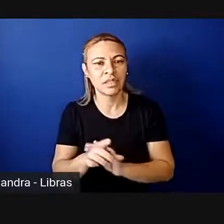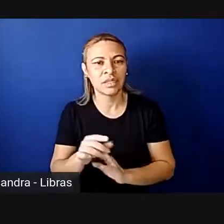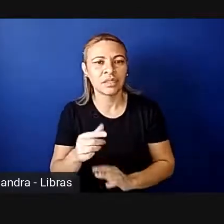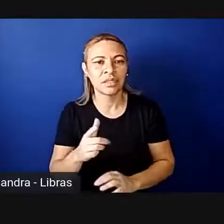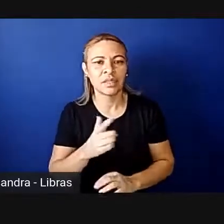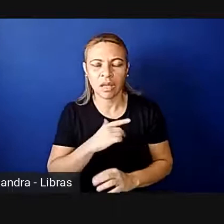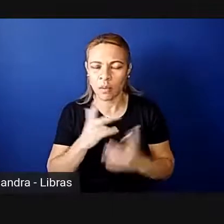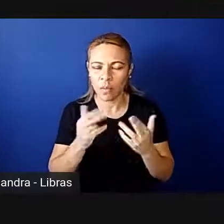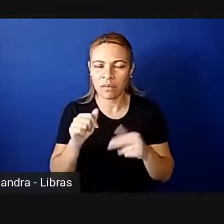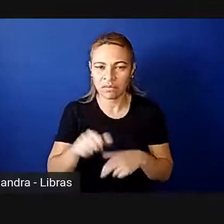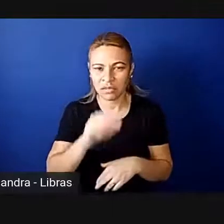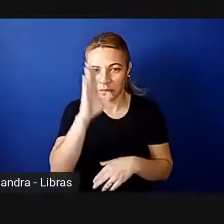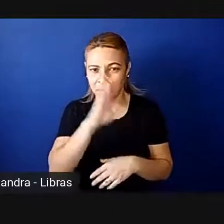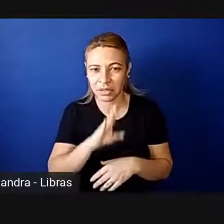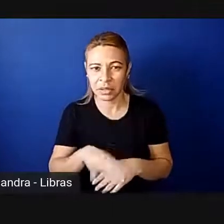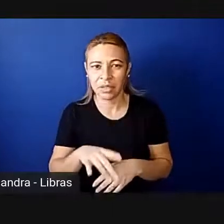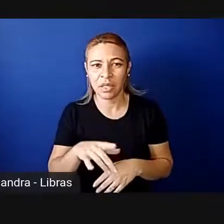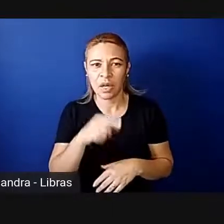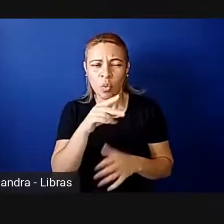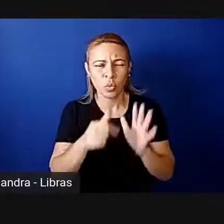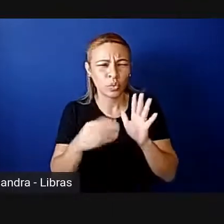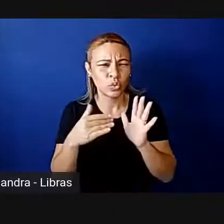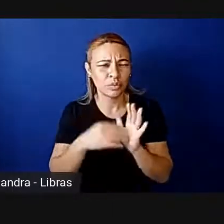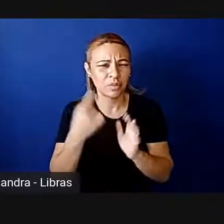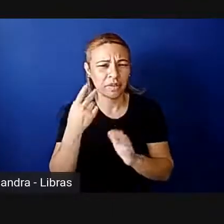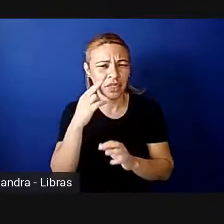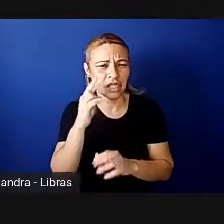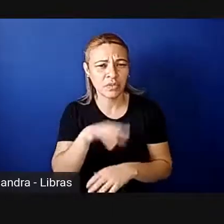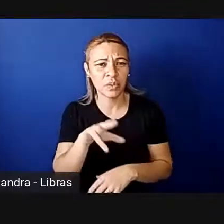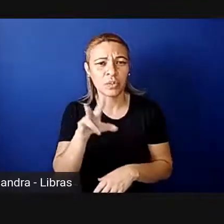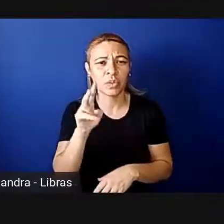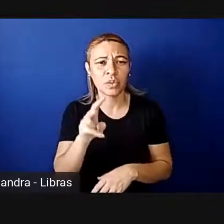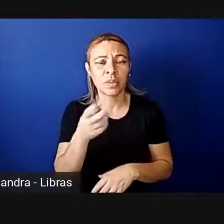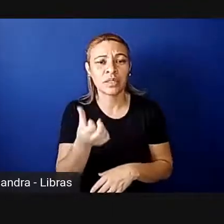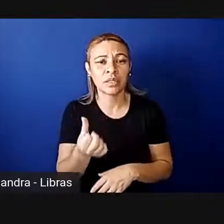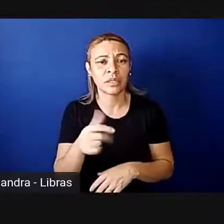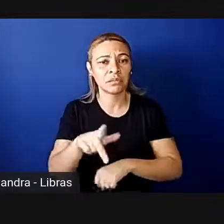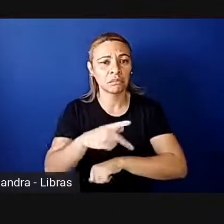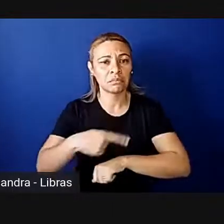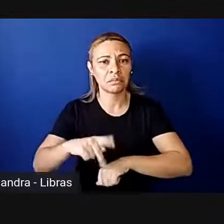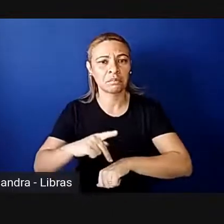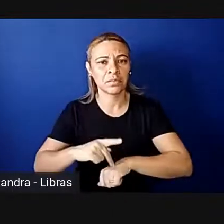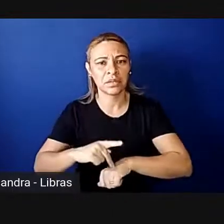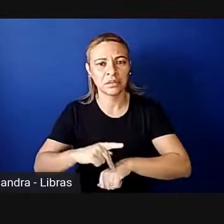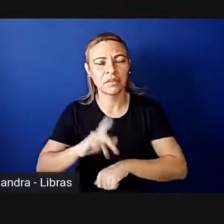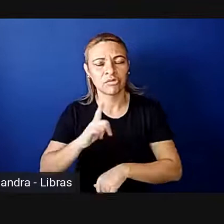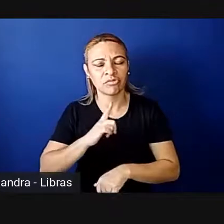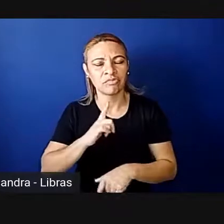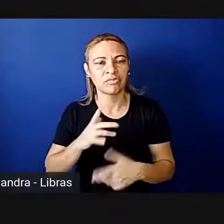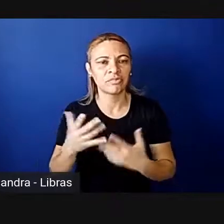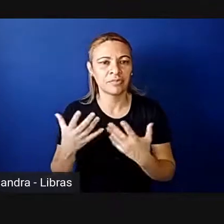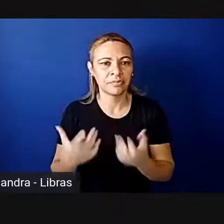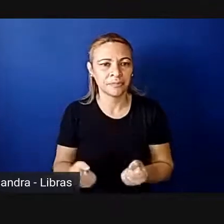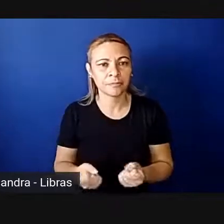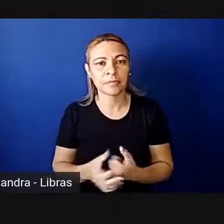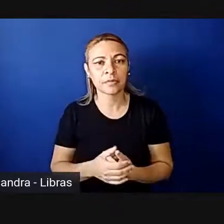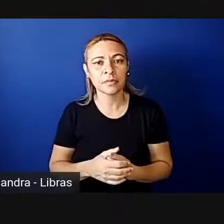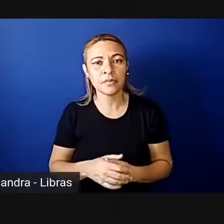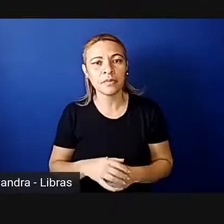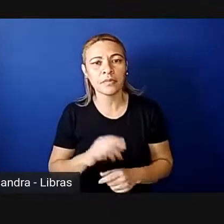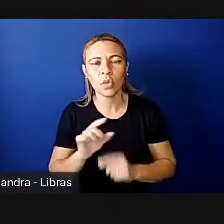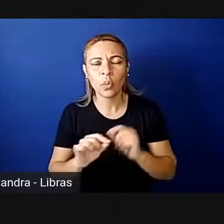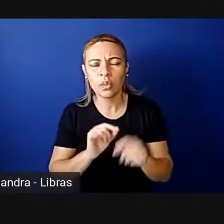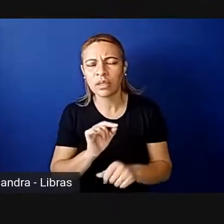tem 50, na última vez que eu vi, eram 56 países no mundo que adotavam, né, e o que se